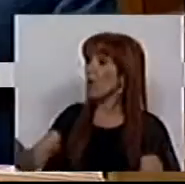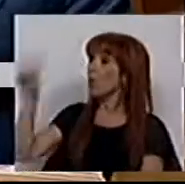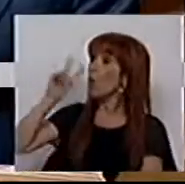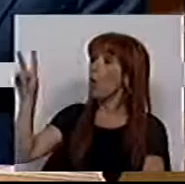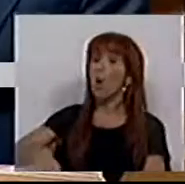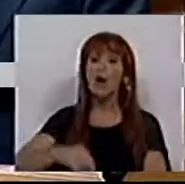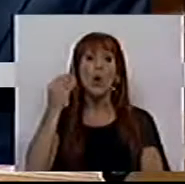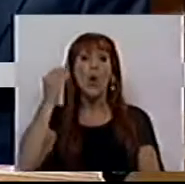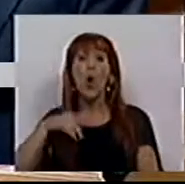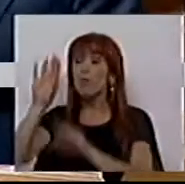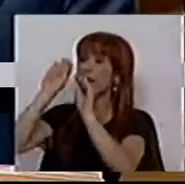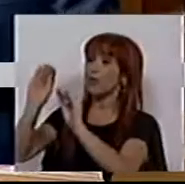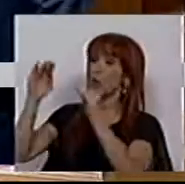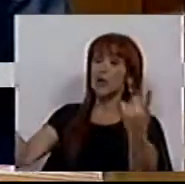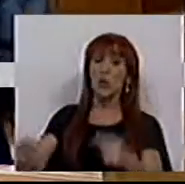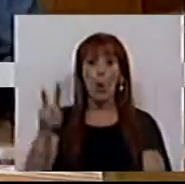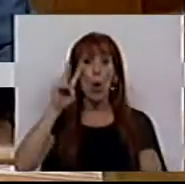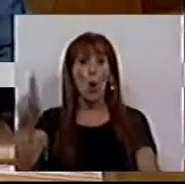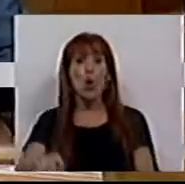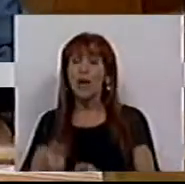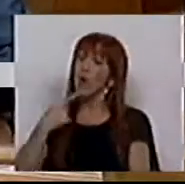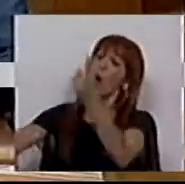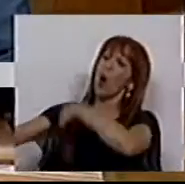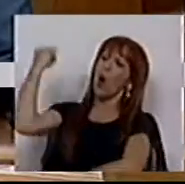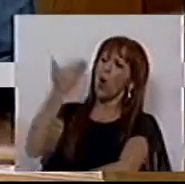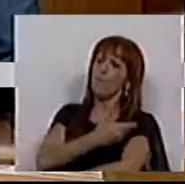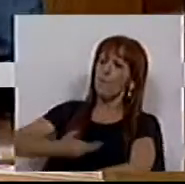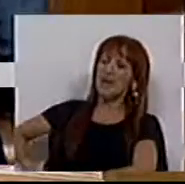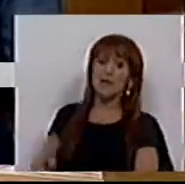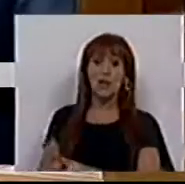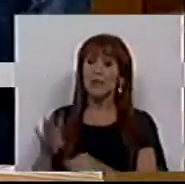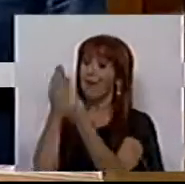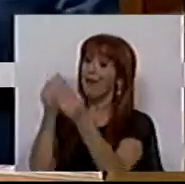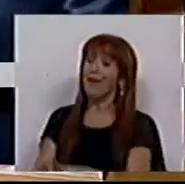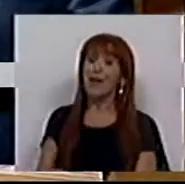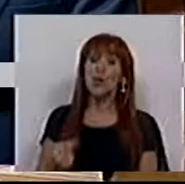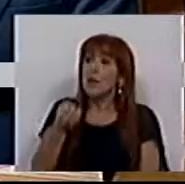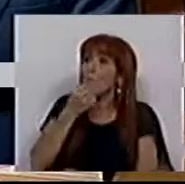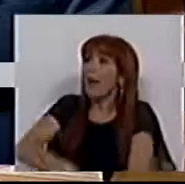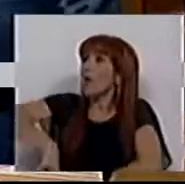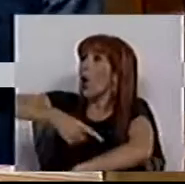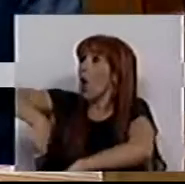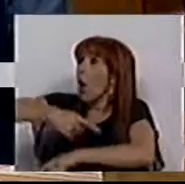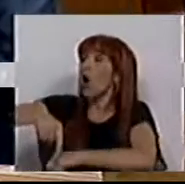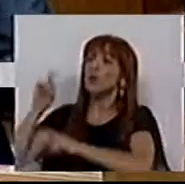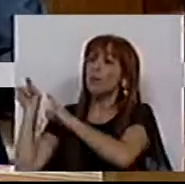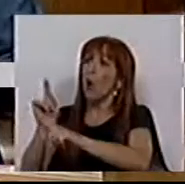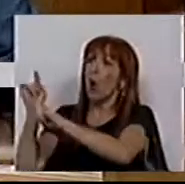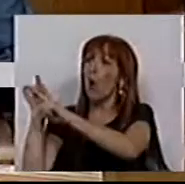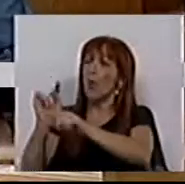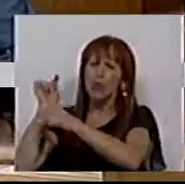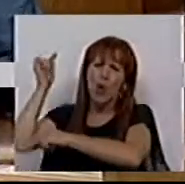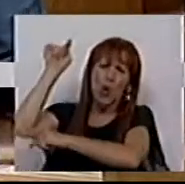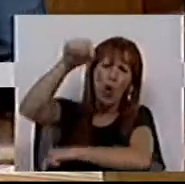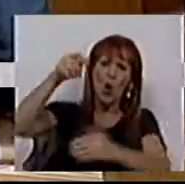olhamos para o estado da educação, olhamos para o regresso ao passado, das crianças que perdem horas nos transportes para